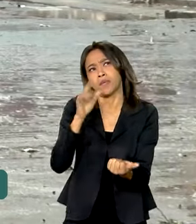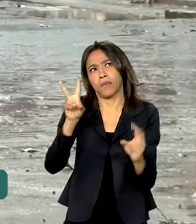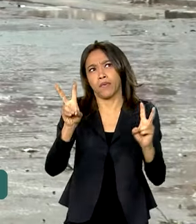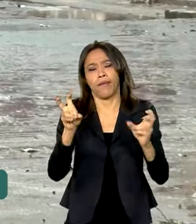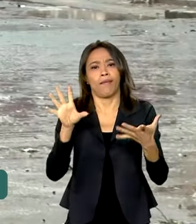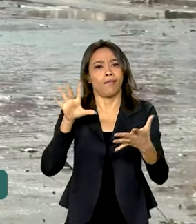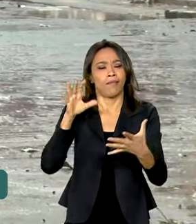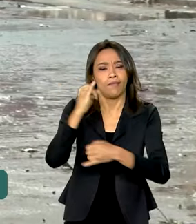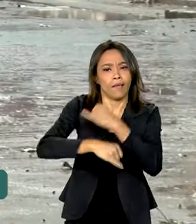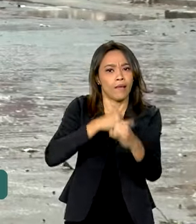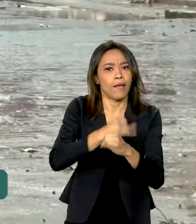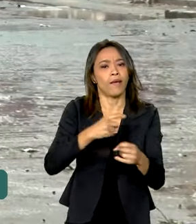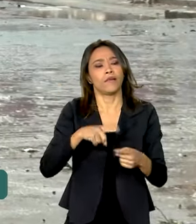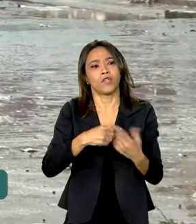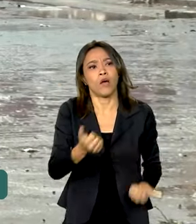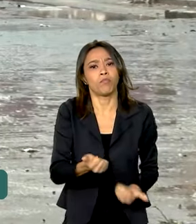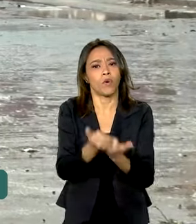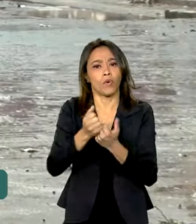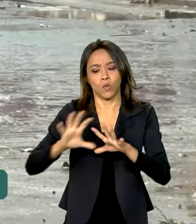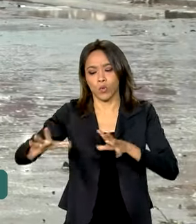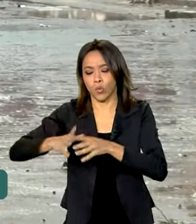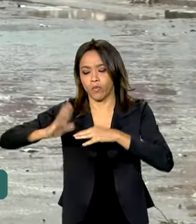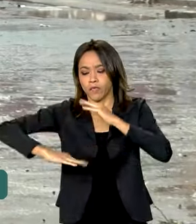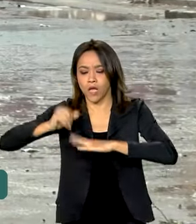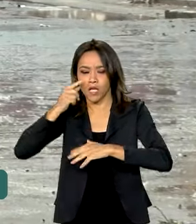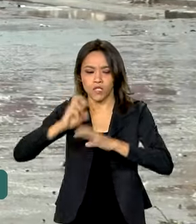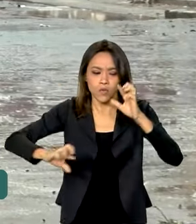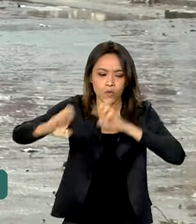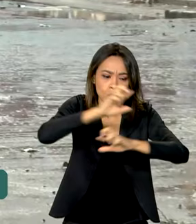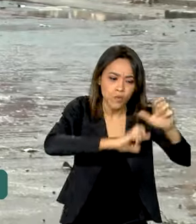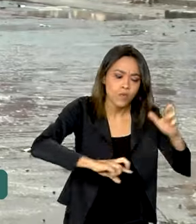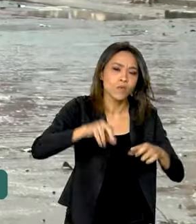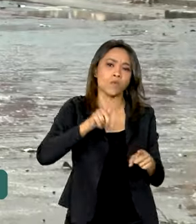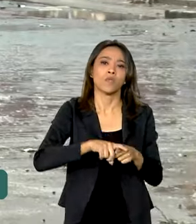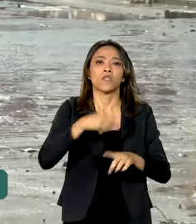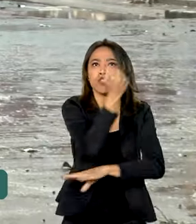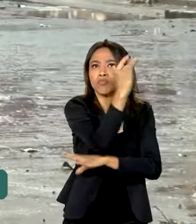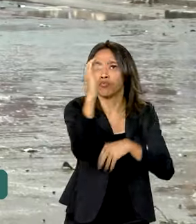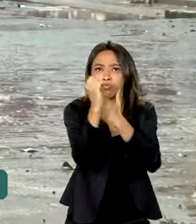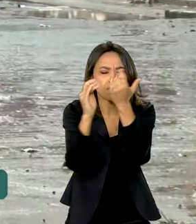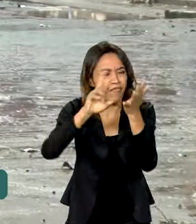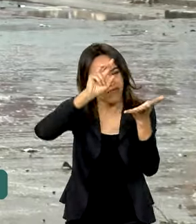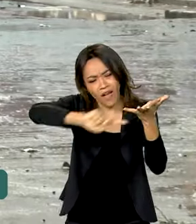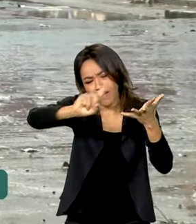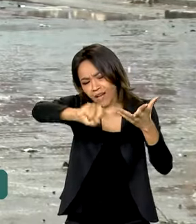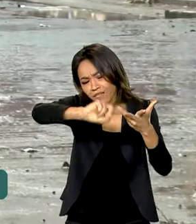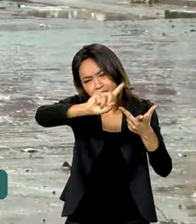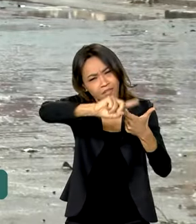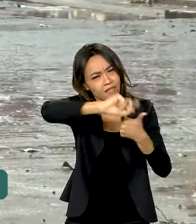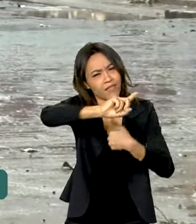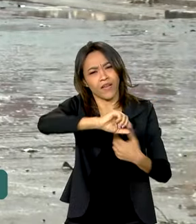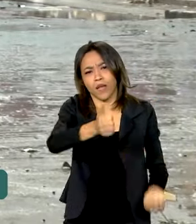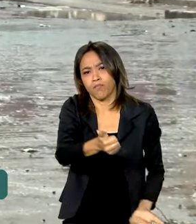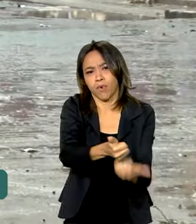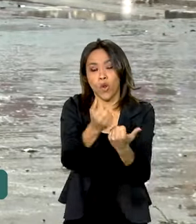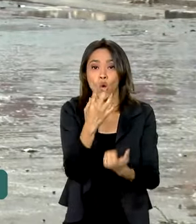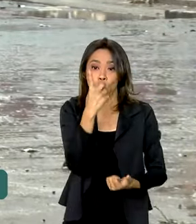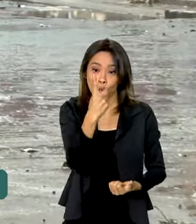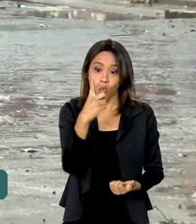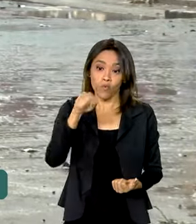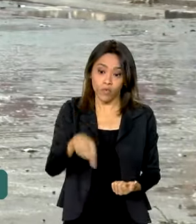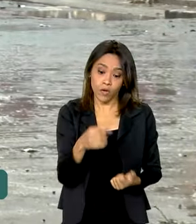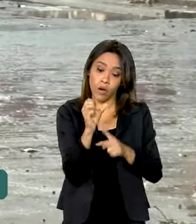ações de fiscalização e emergência ambiental, ações da defesa civil, entre outras, claro. O valor de 1